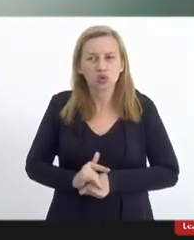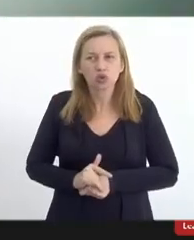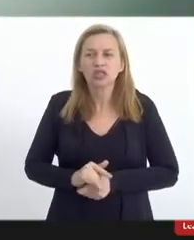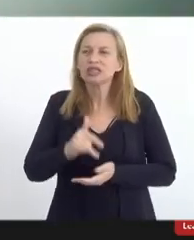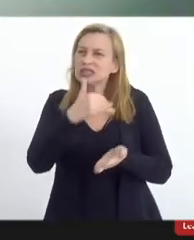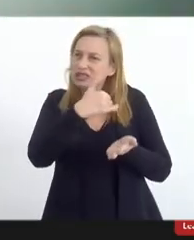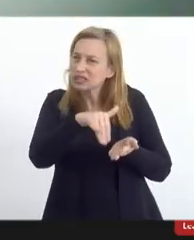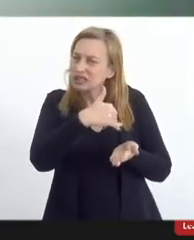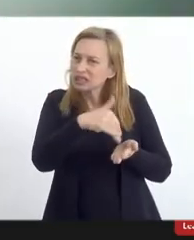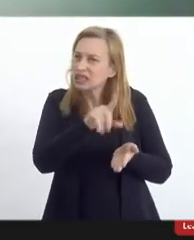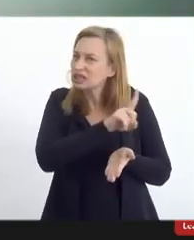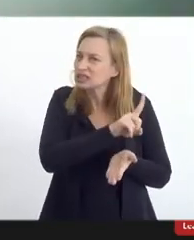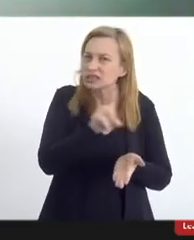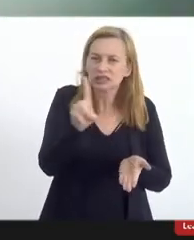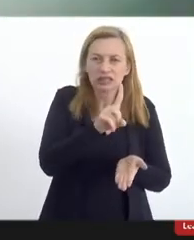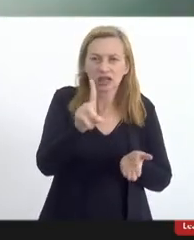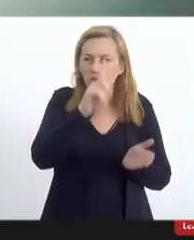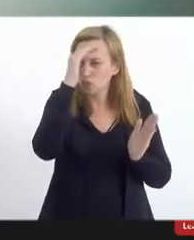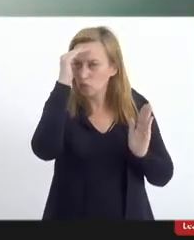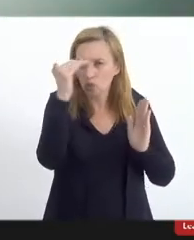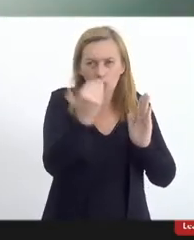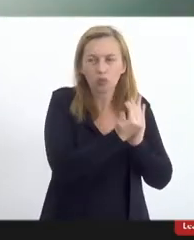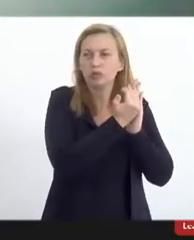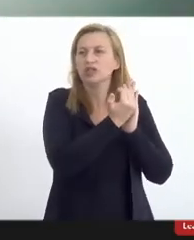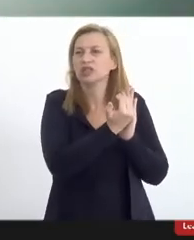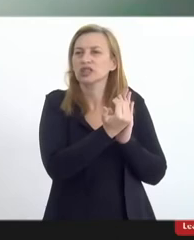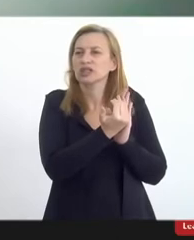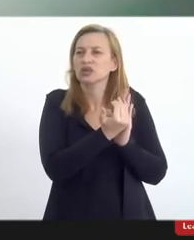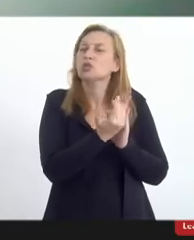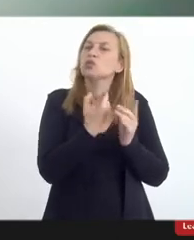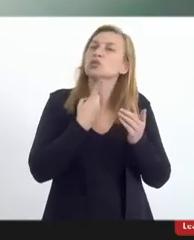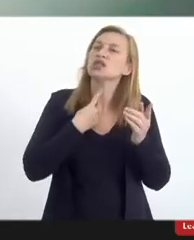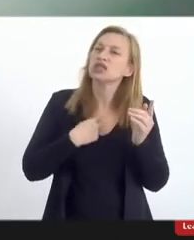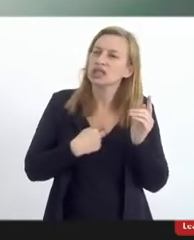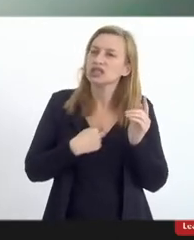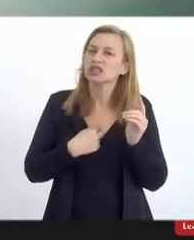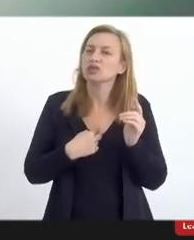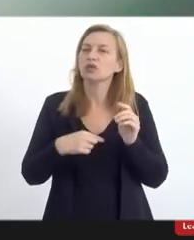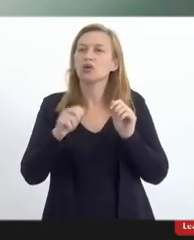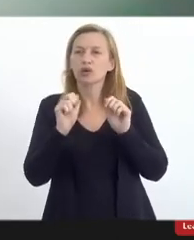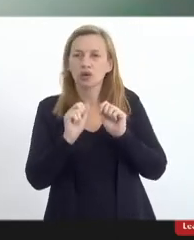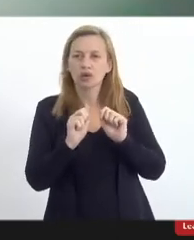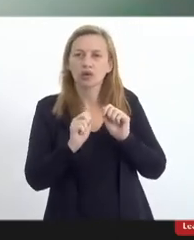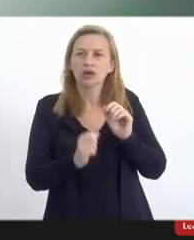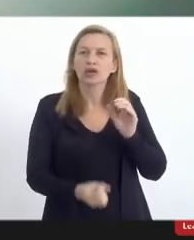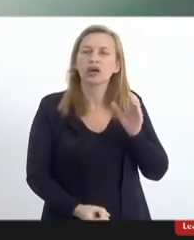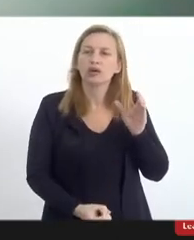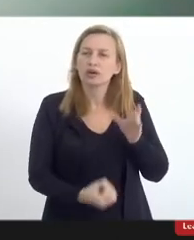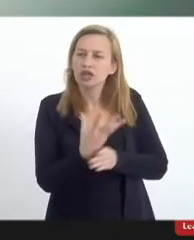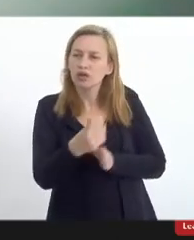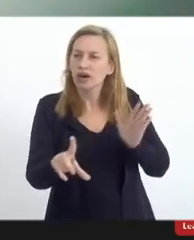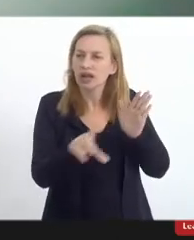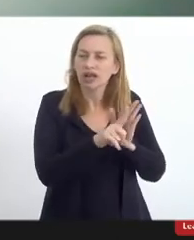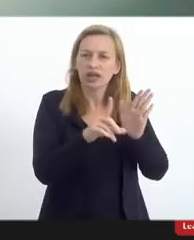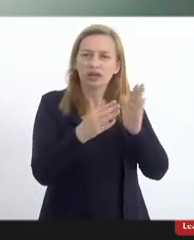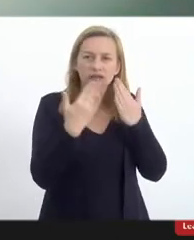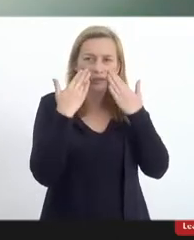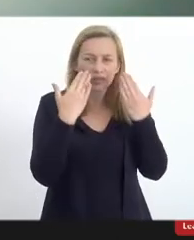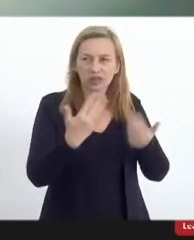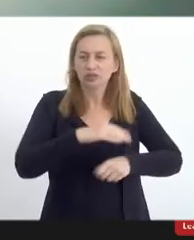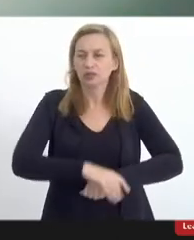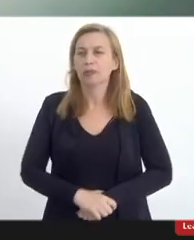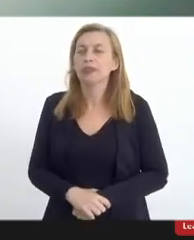secretarias não cumprem o que desejava o legislador quando apresentou esse projeto de lei